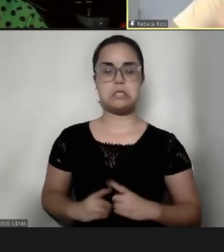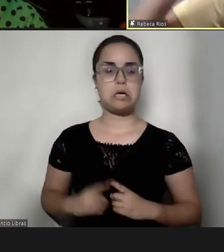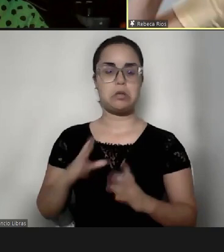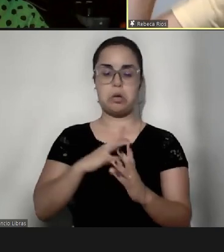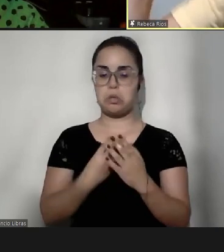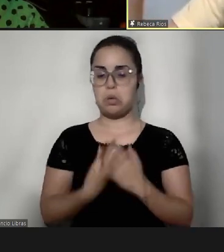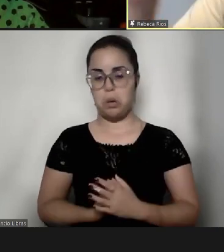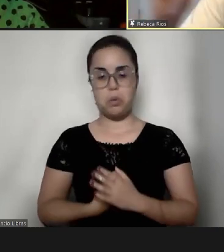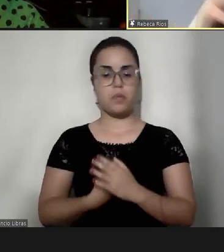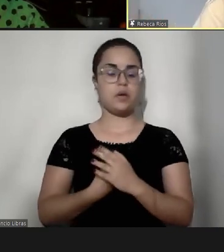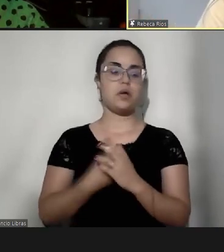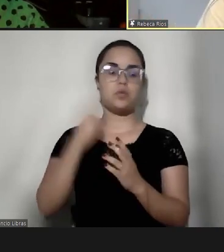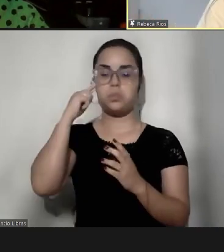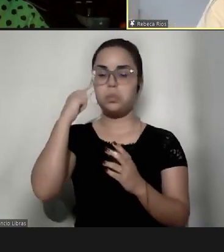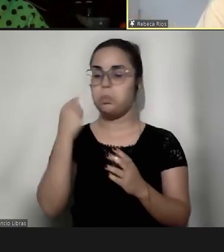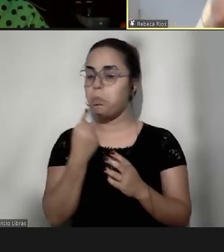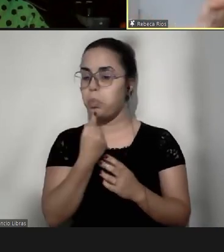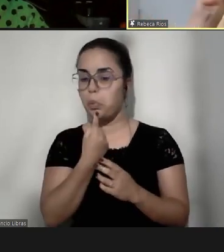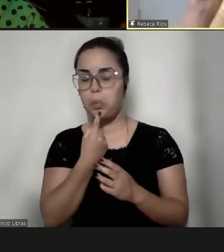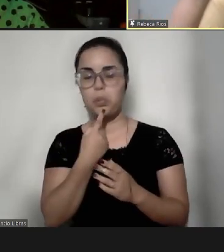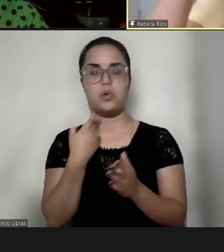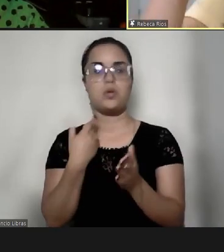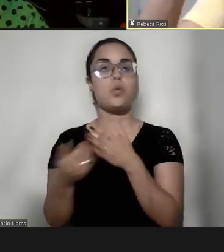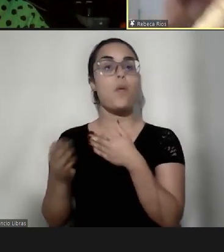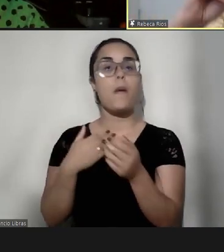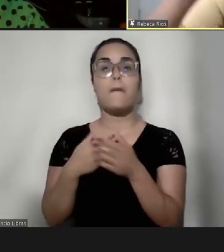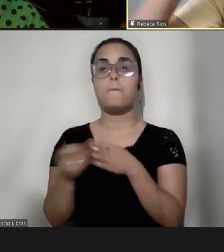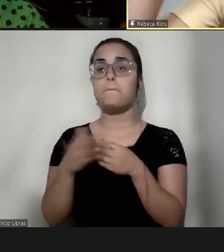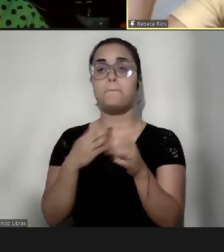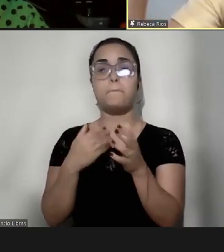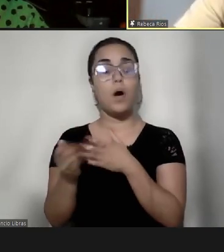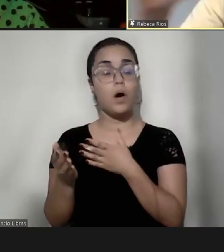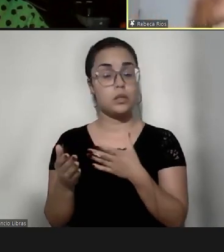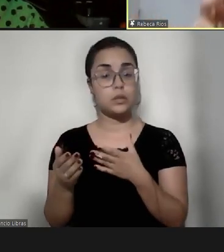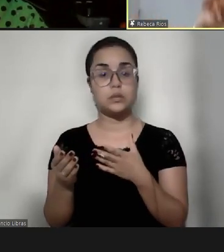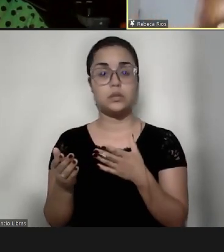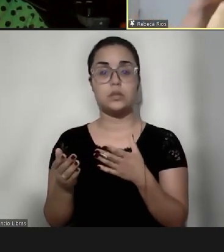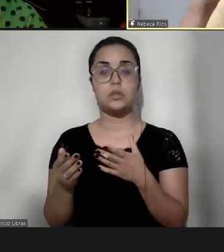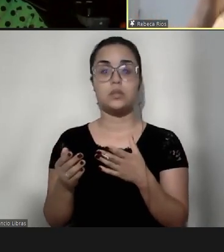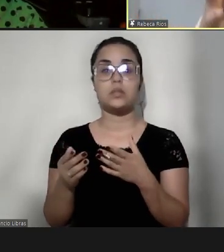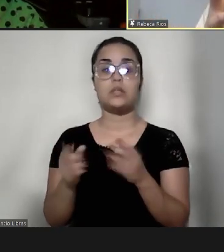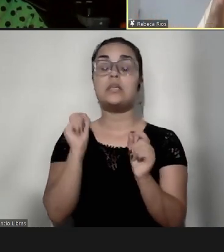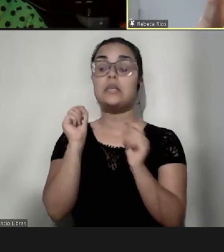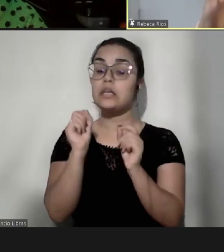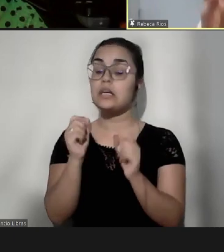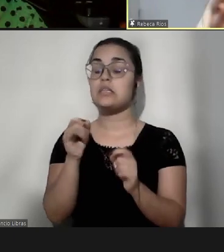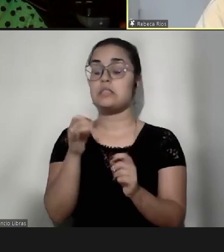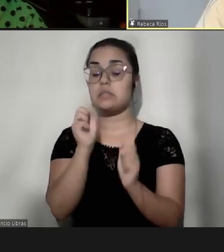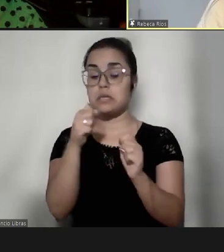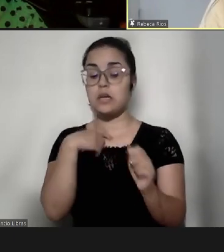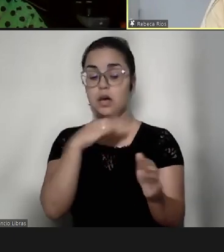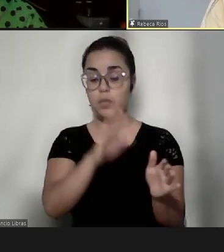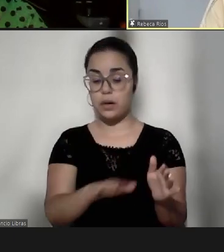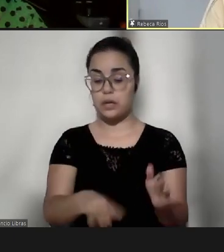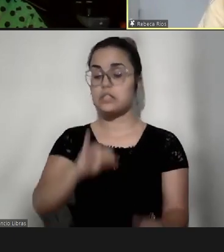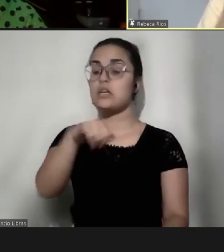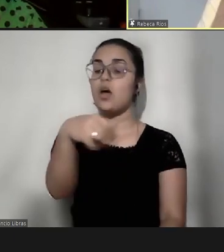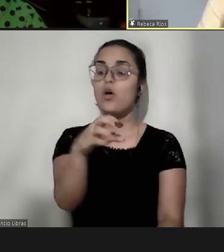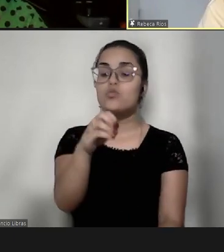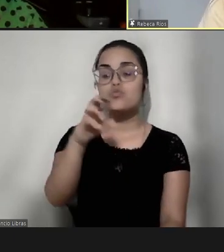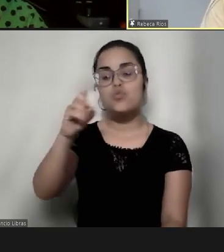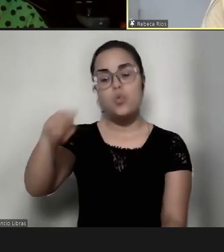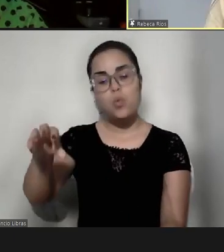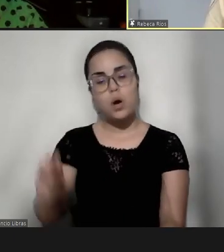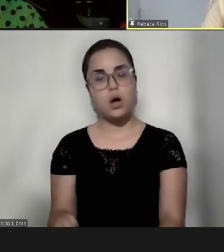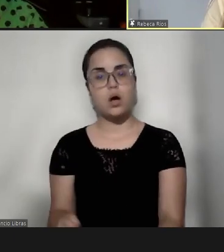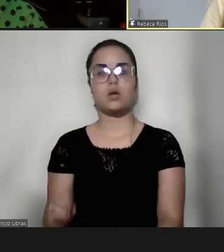diagnóstico de surdez, né, diagnóstico de síndrome de Down, não, que ele é uma criança, ele é o João, né, quem é essa